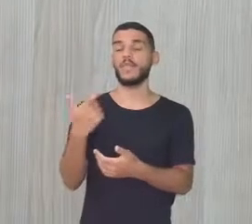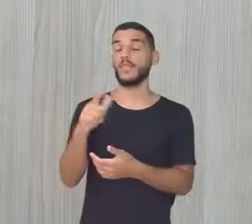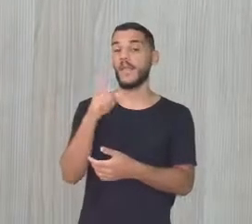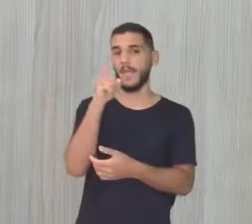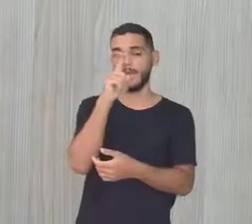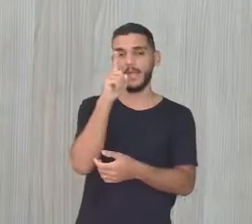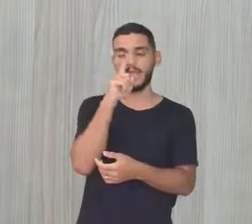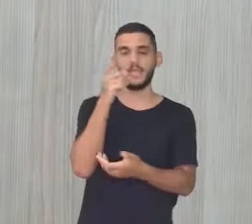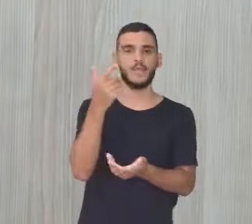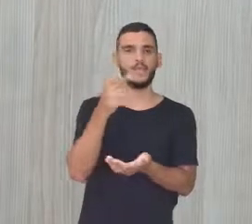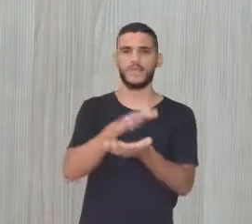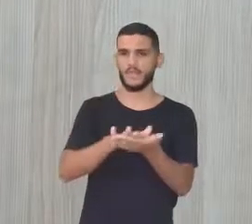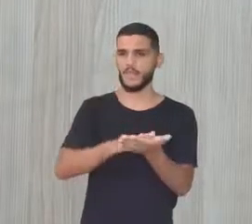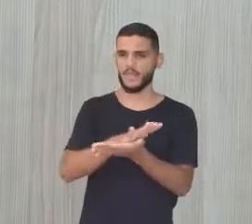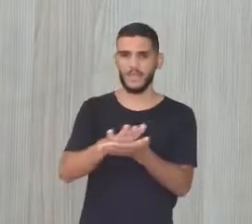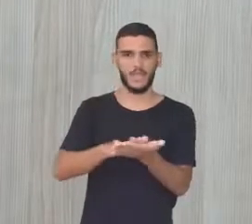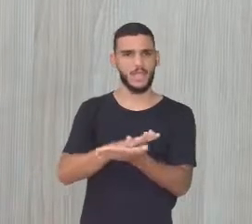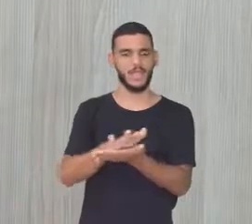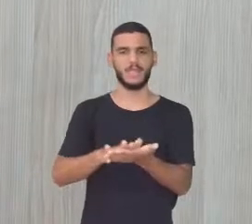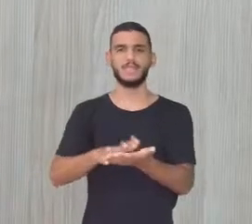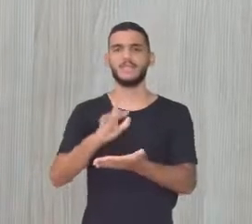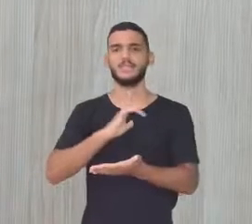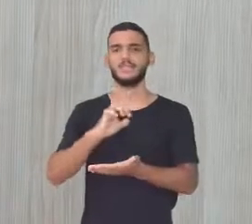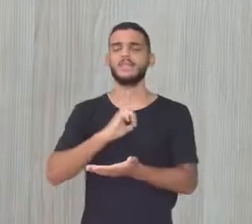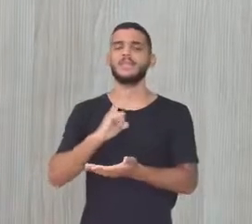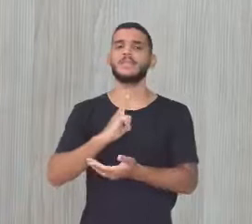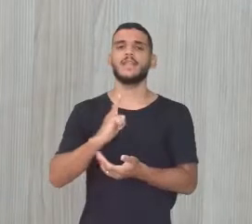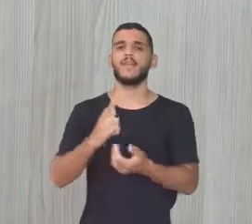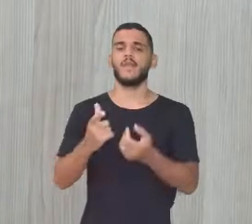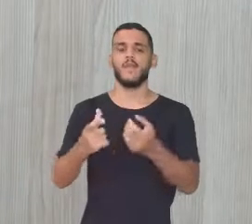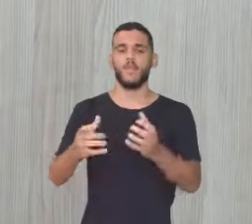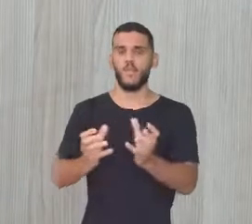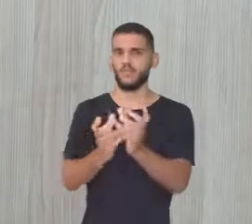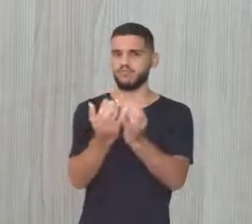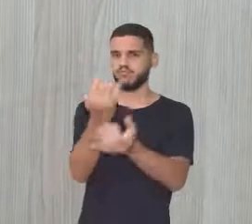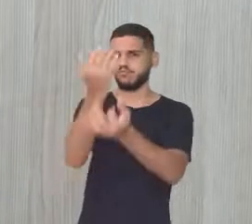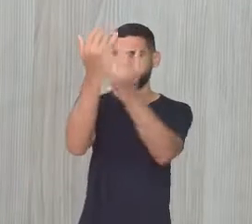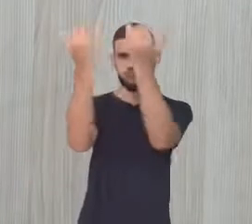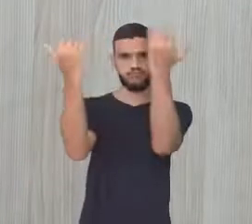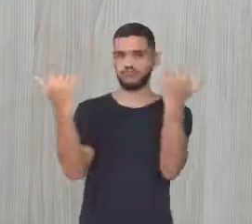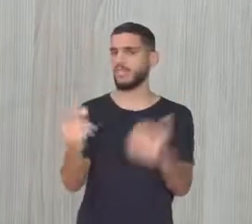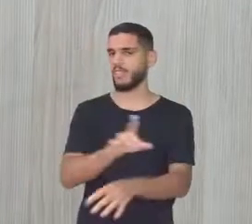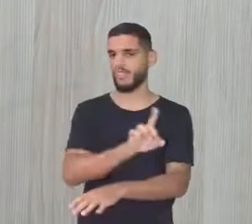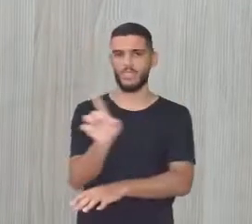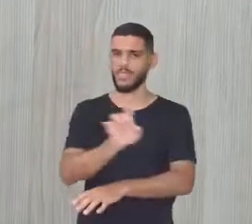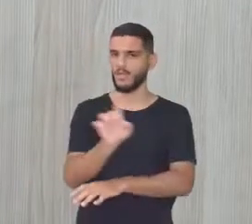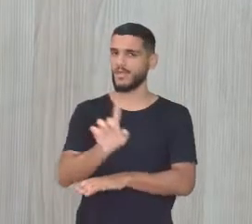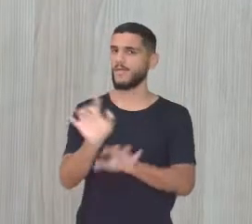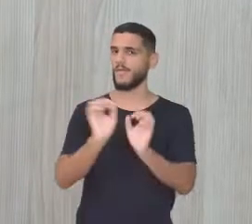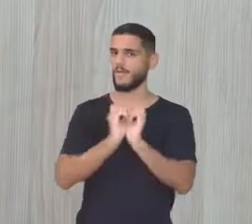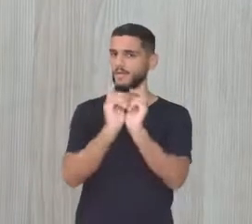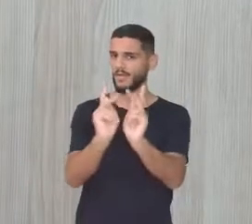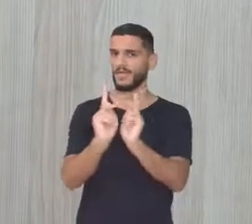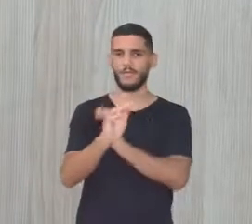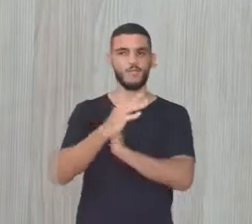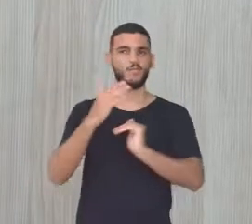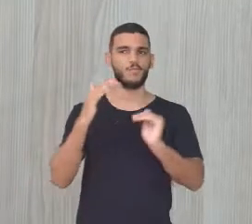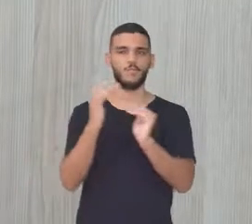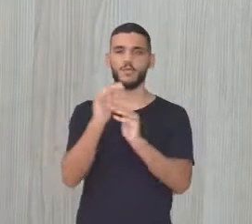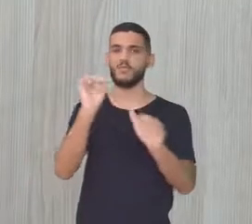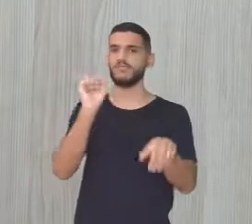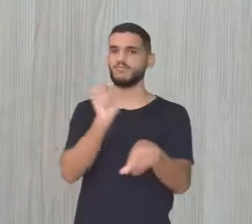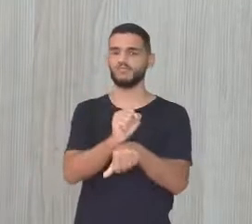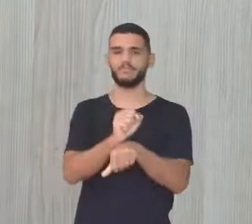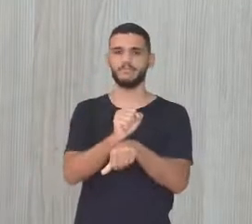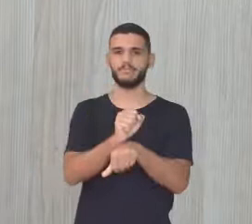viu De ter aí nenhuma Erupção Formação vulcânica Já está tudo resfriado E